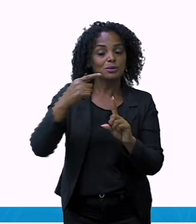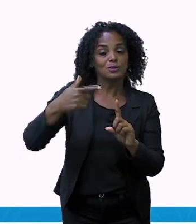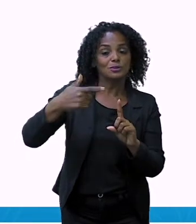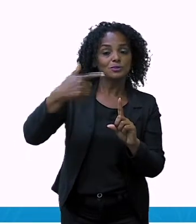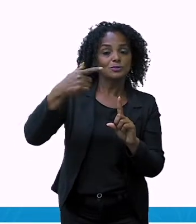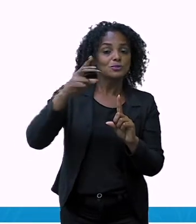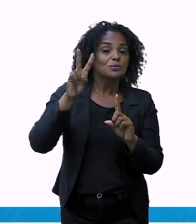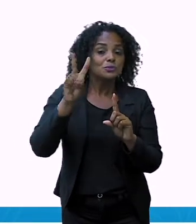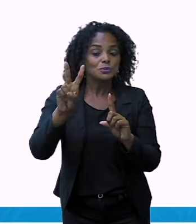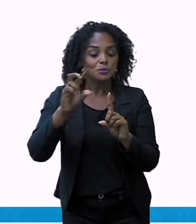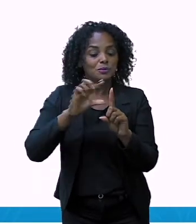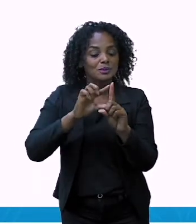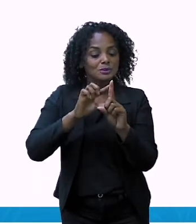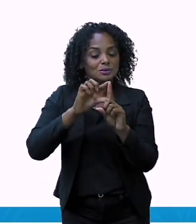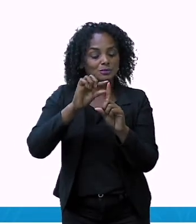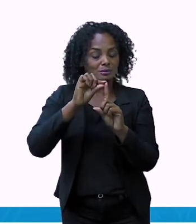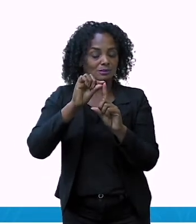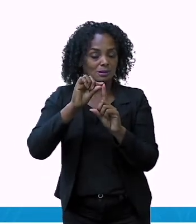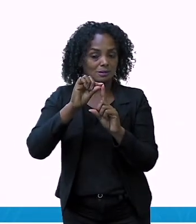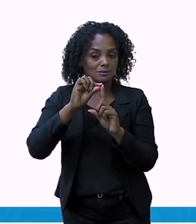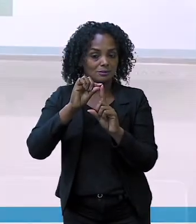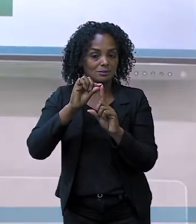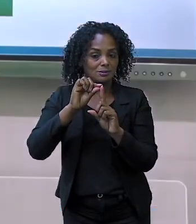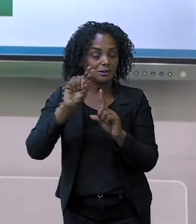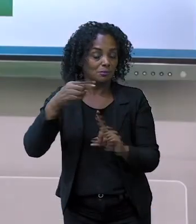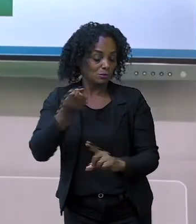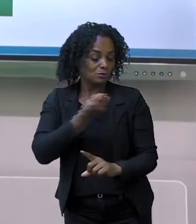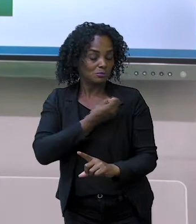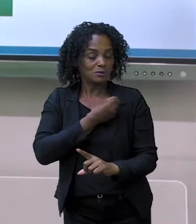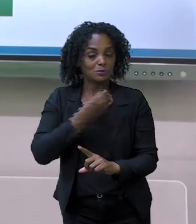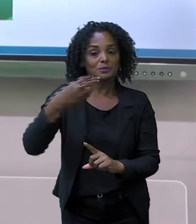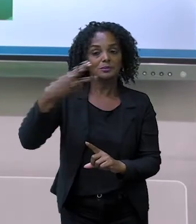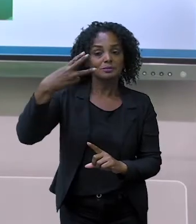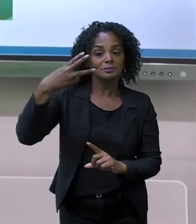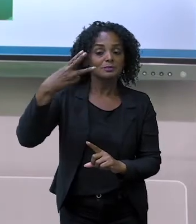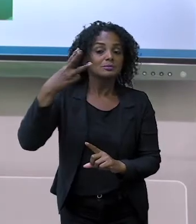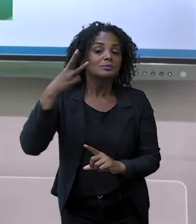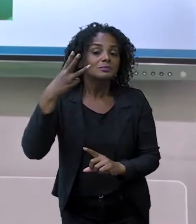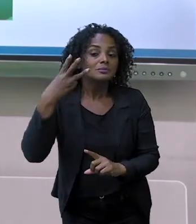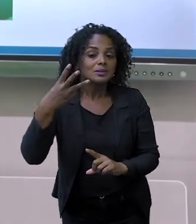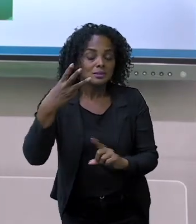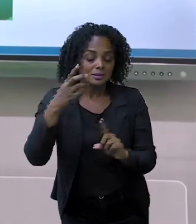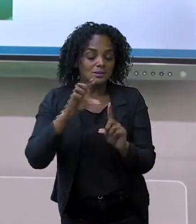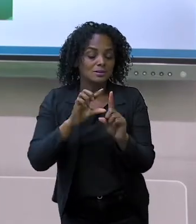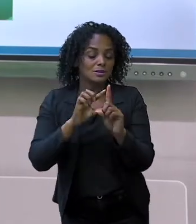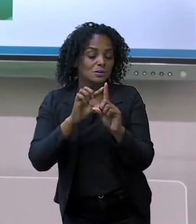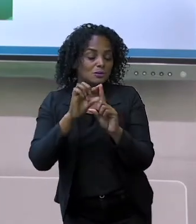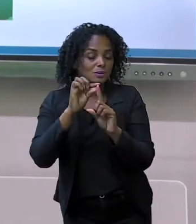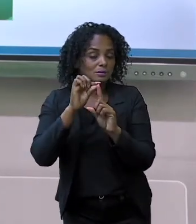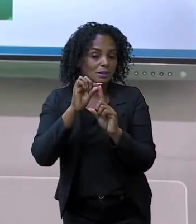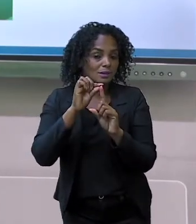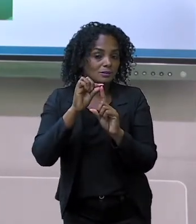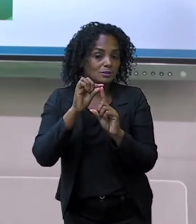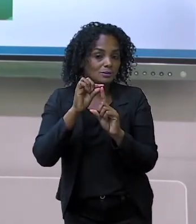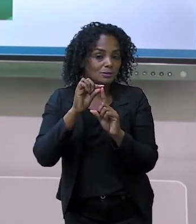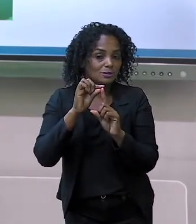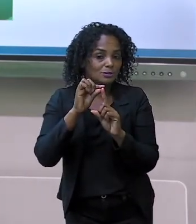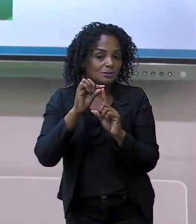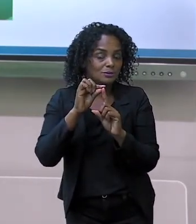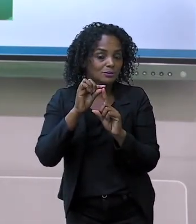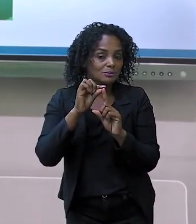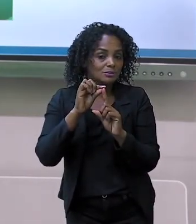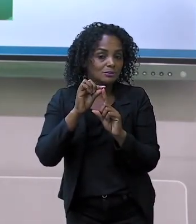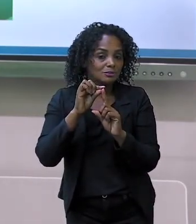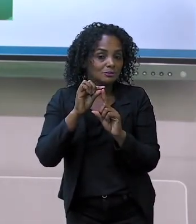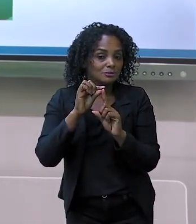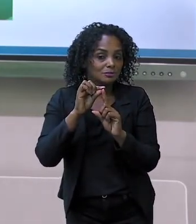Três. numeral três. Unidades. E agora? Quatro unidades.